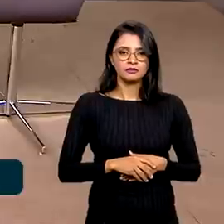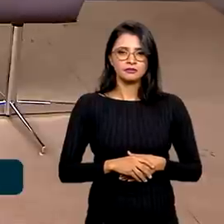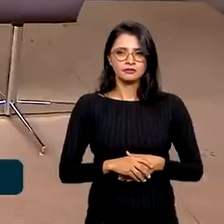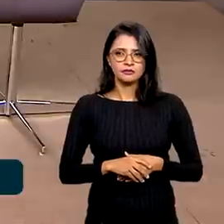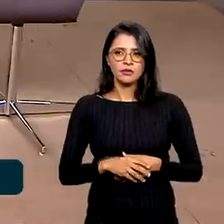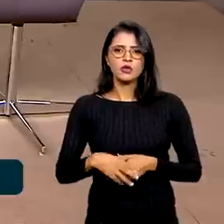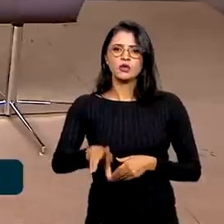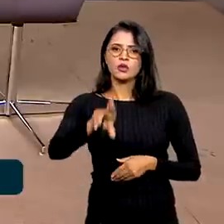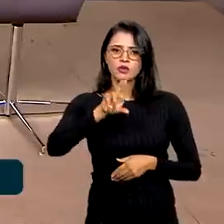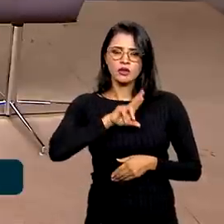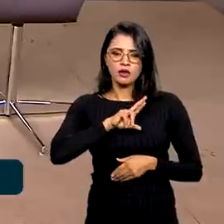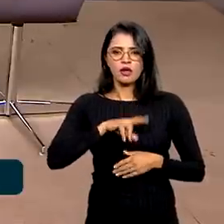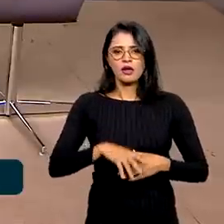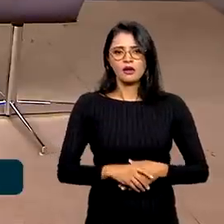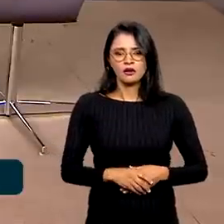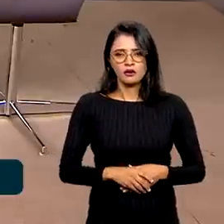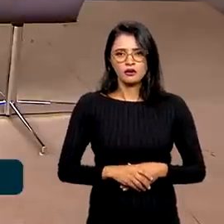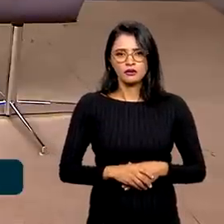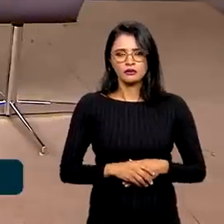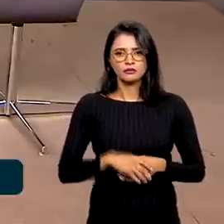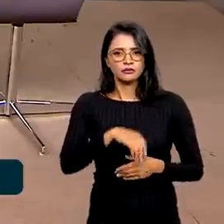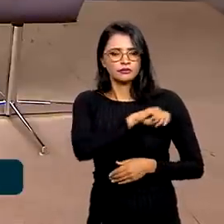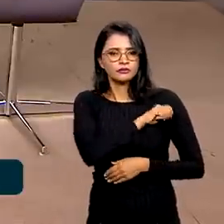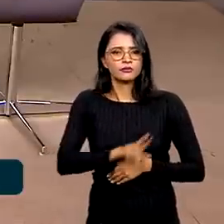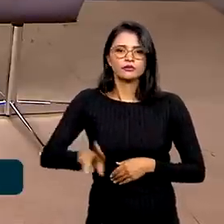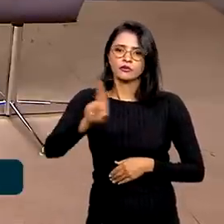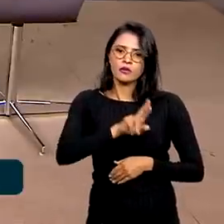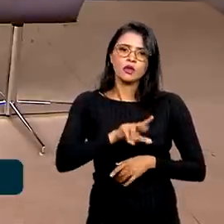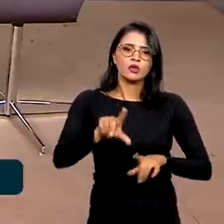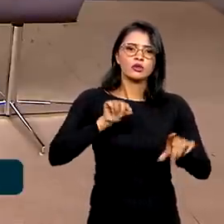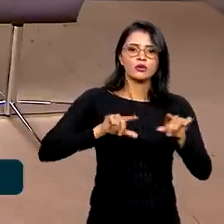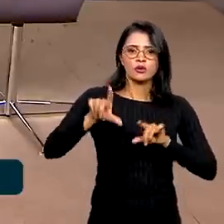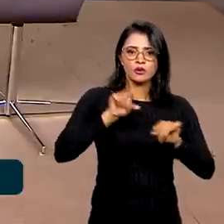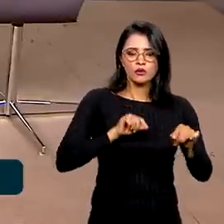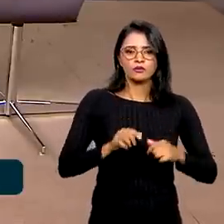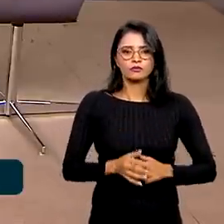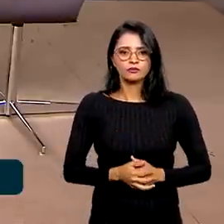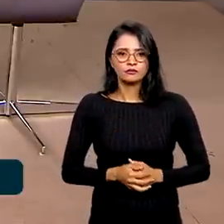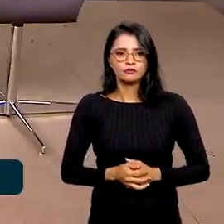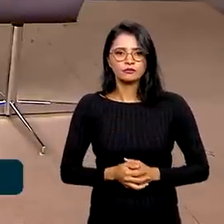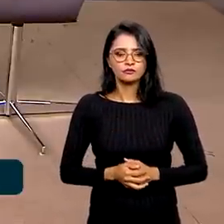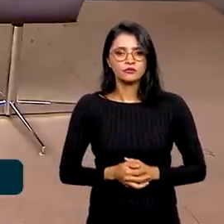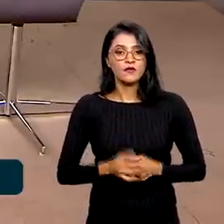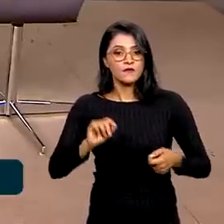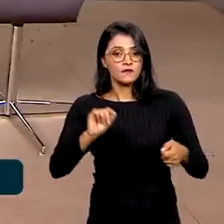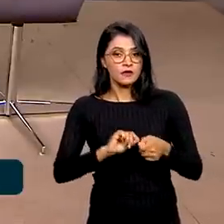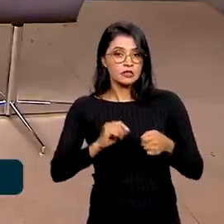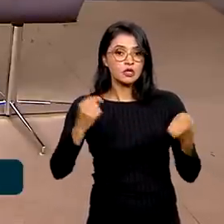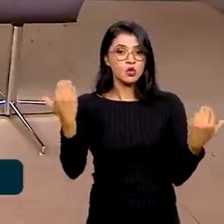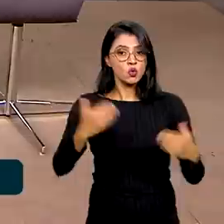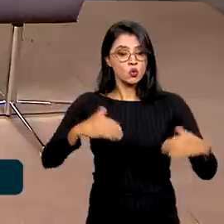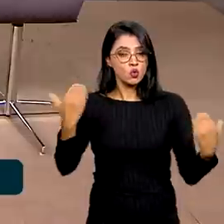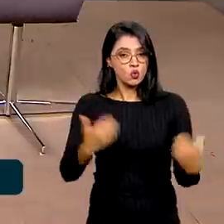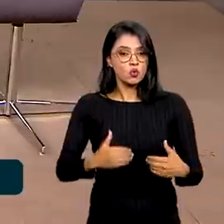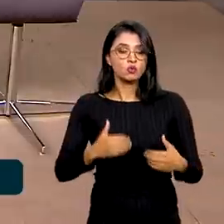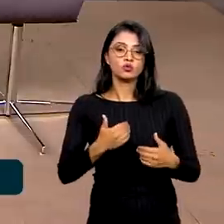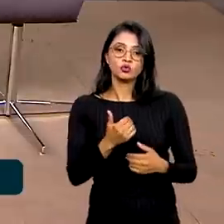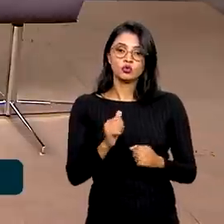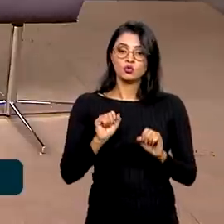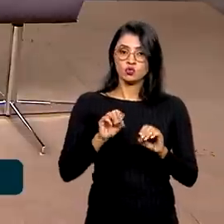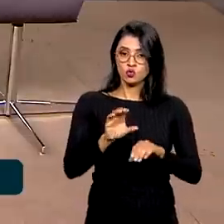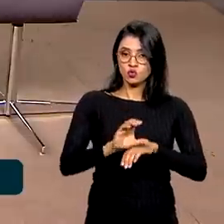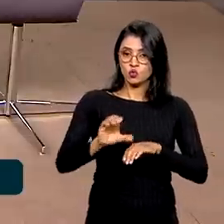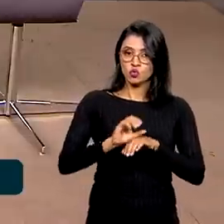uma nota que o aluno usa para escolher onde vai fazer o seu curso superior. Também podendo